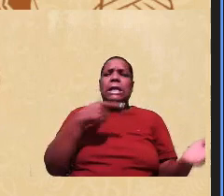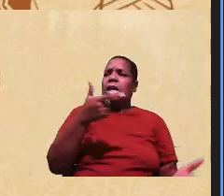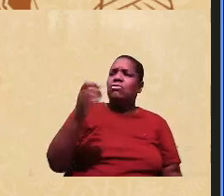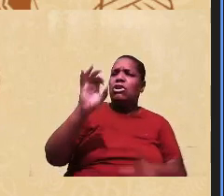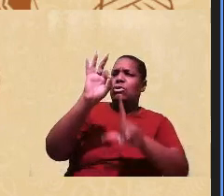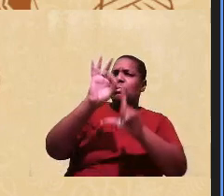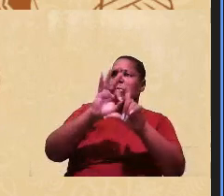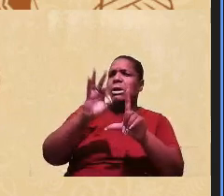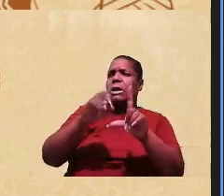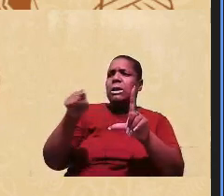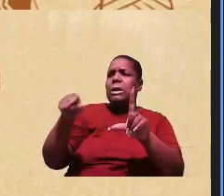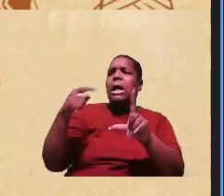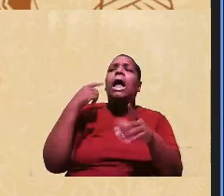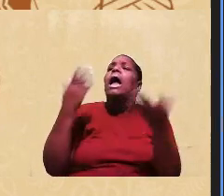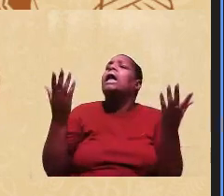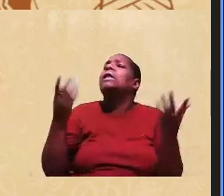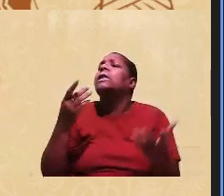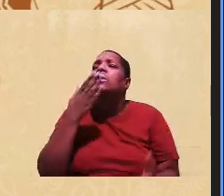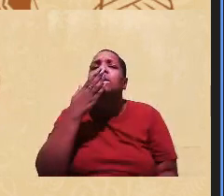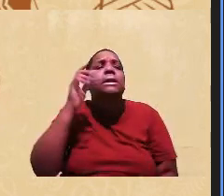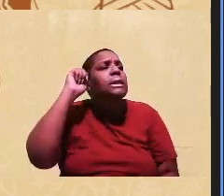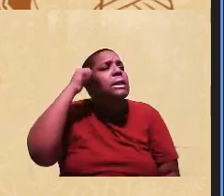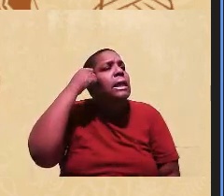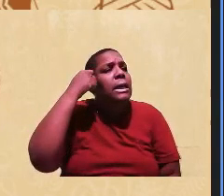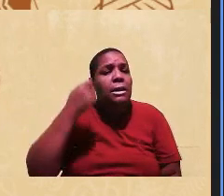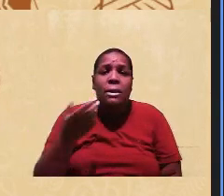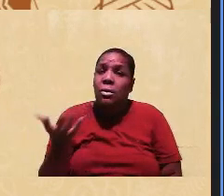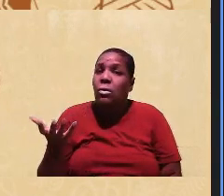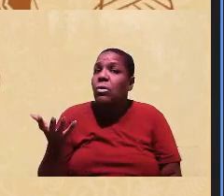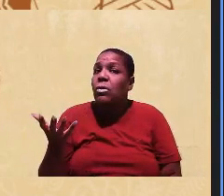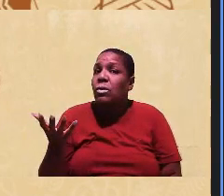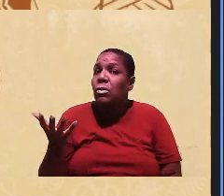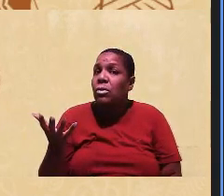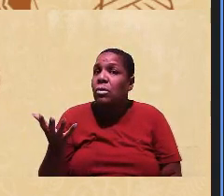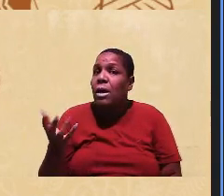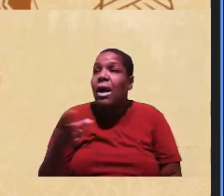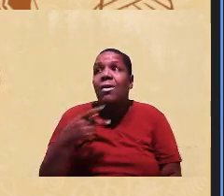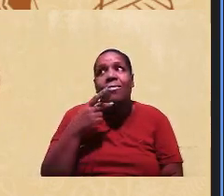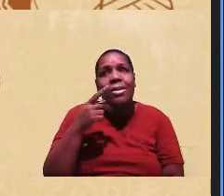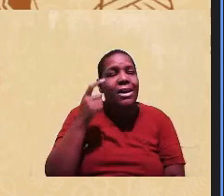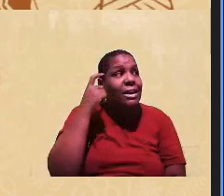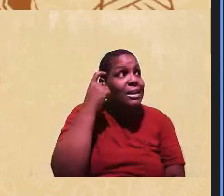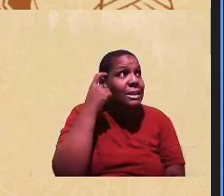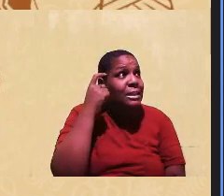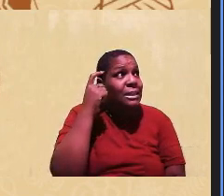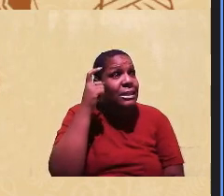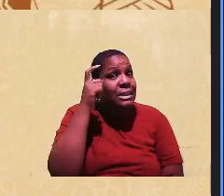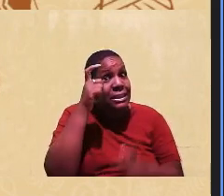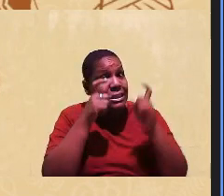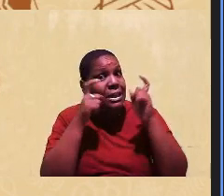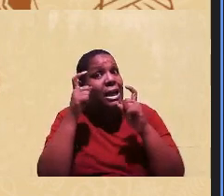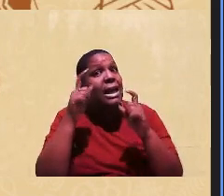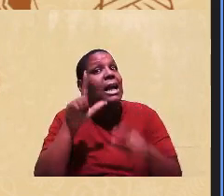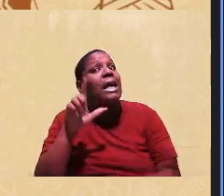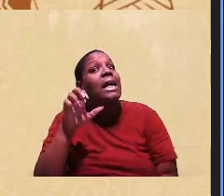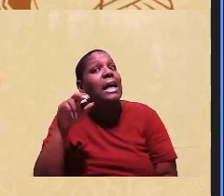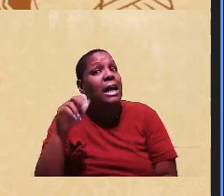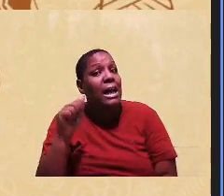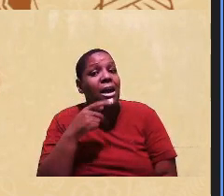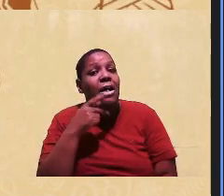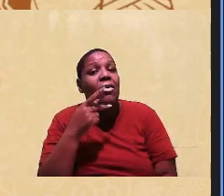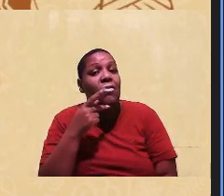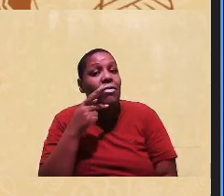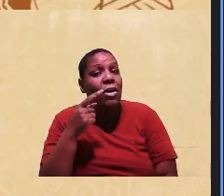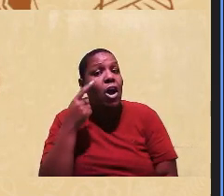não tenho. Cadê os negros nessa turma? Vocês vão dizer, Helena, eu estou preocupada a culpar do que eu falo até agora nele. Vamos